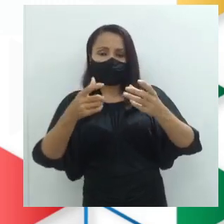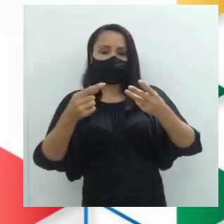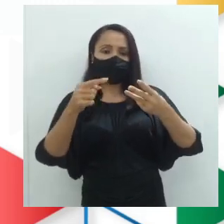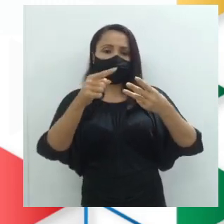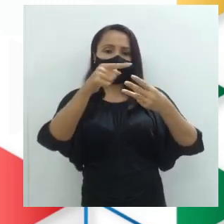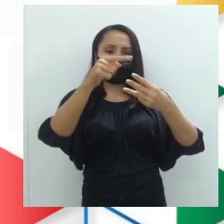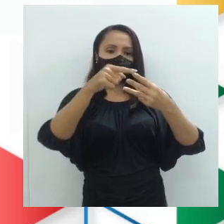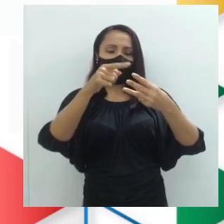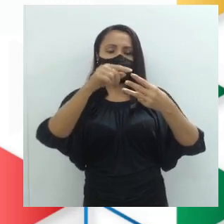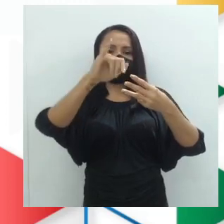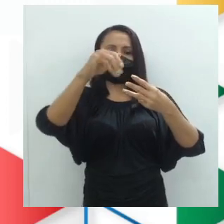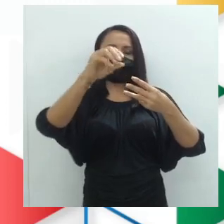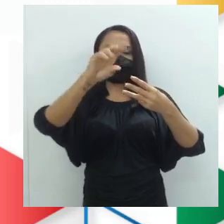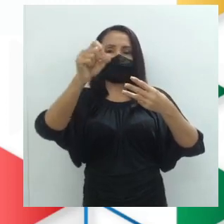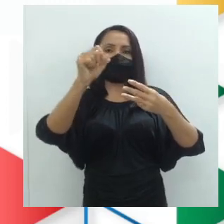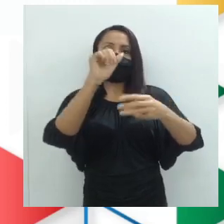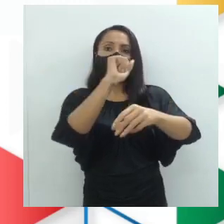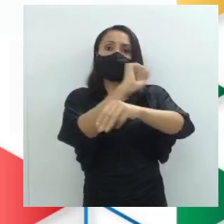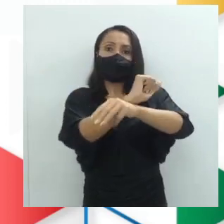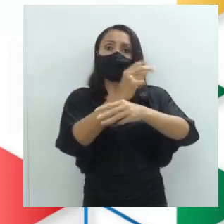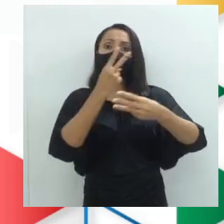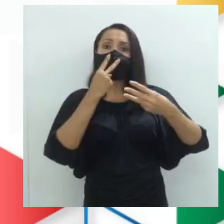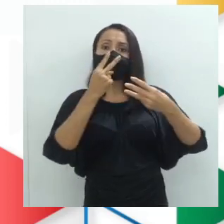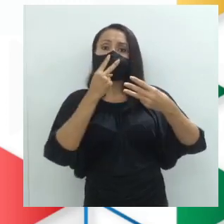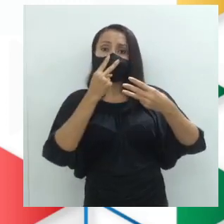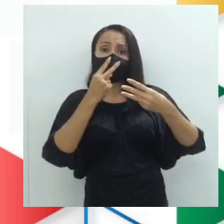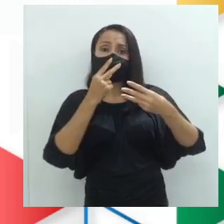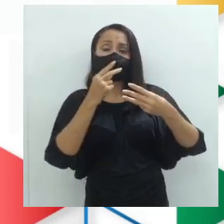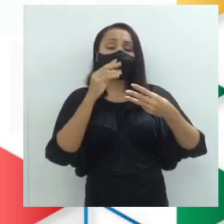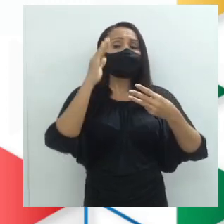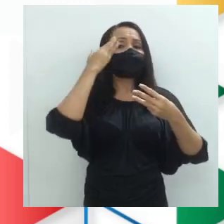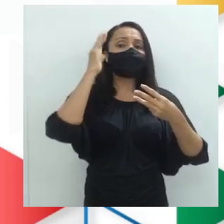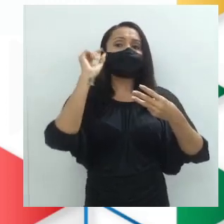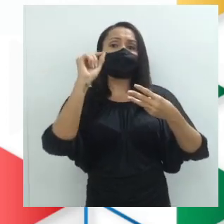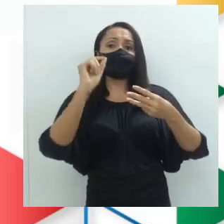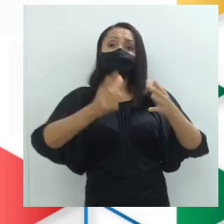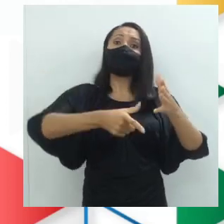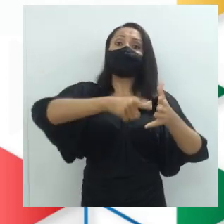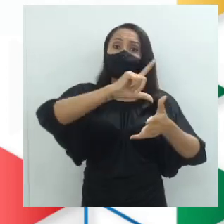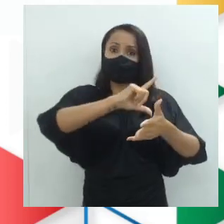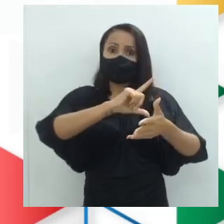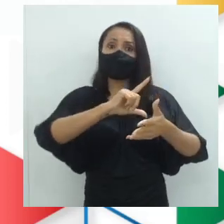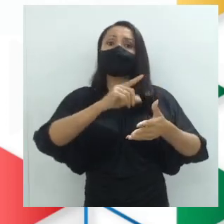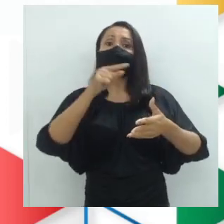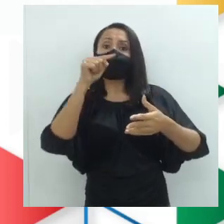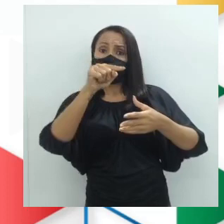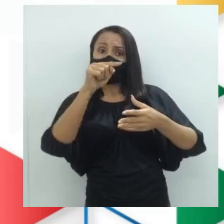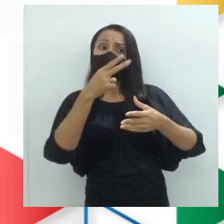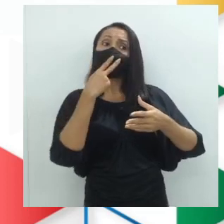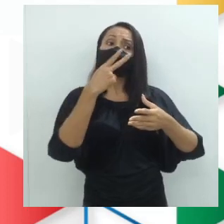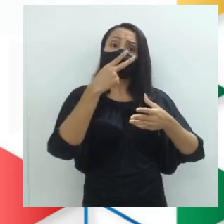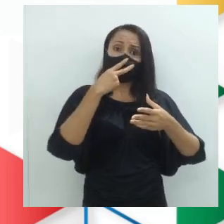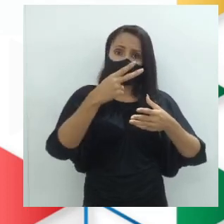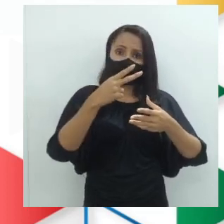parou de fumar, esse parou, sinaliza que antes José fumava. Preste bem